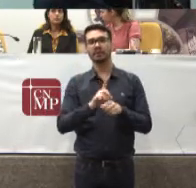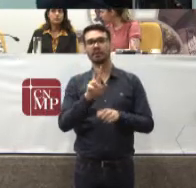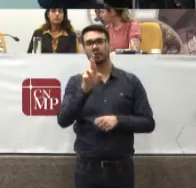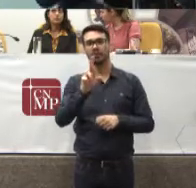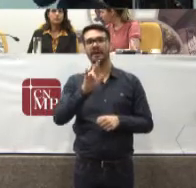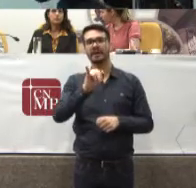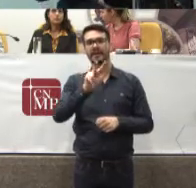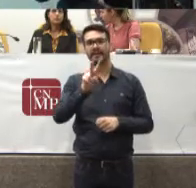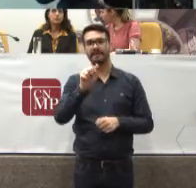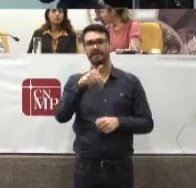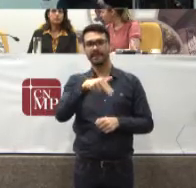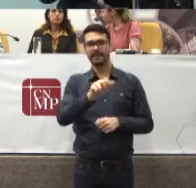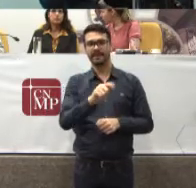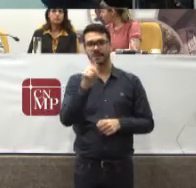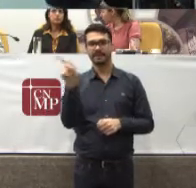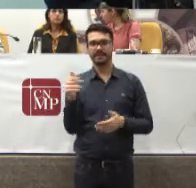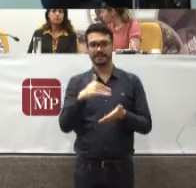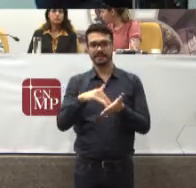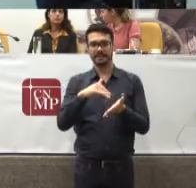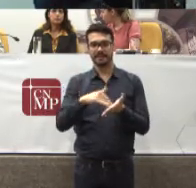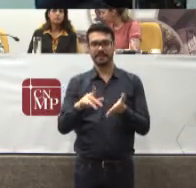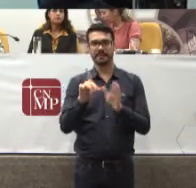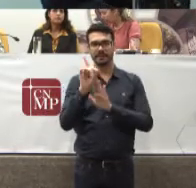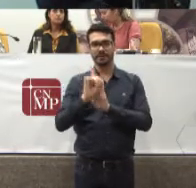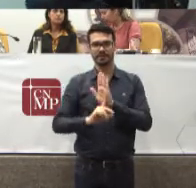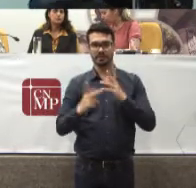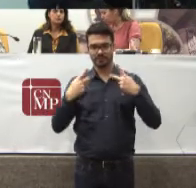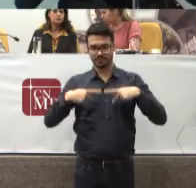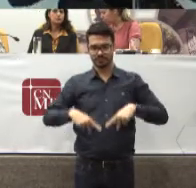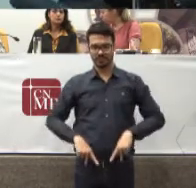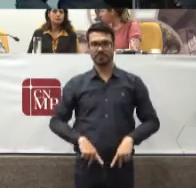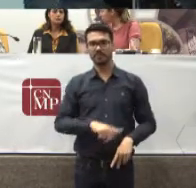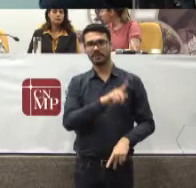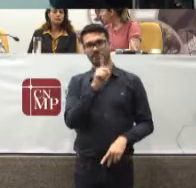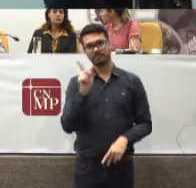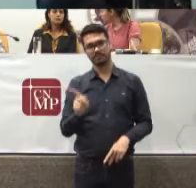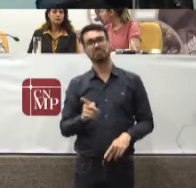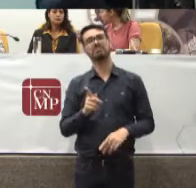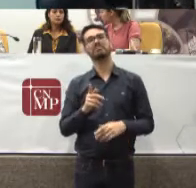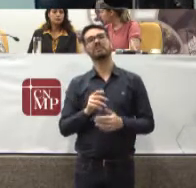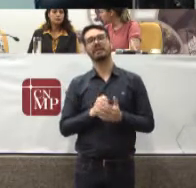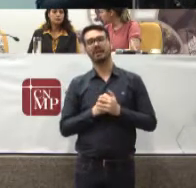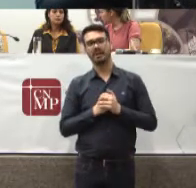é Nossa secretária De direitos humanos Aqui no CNMP A doutora Ivana Ela tem